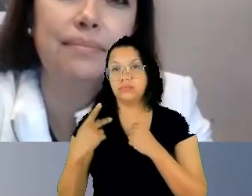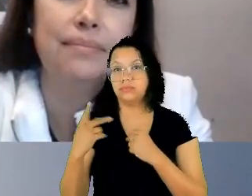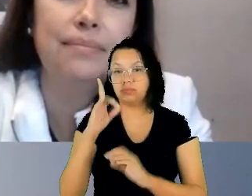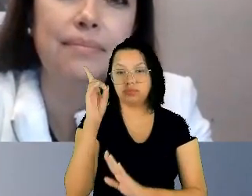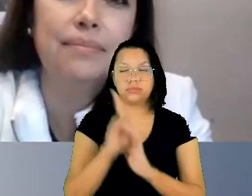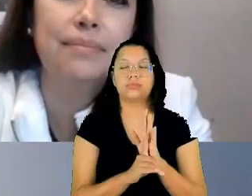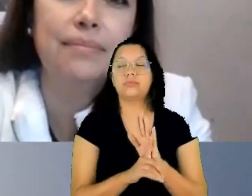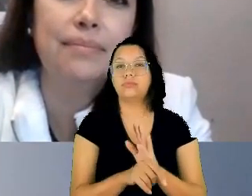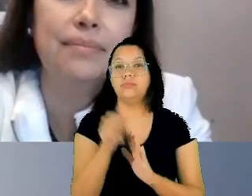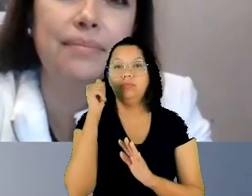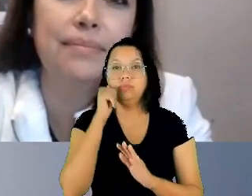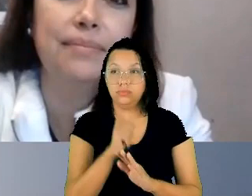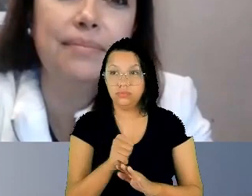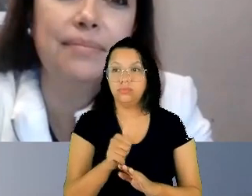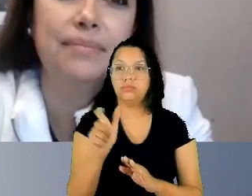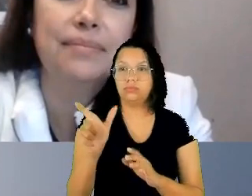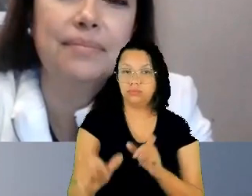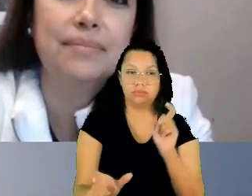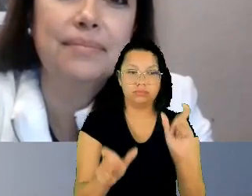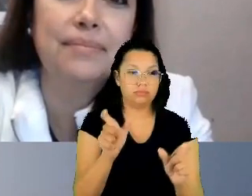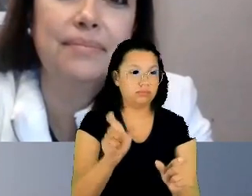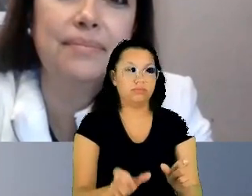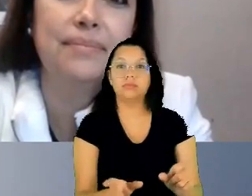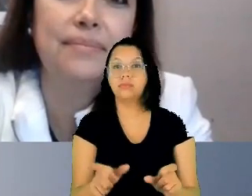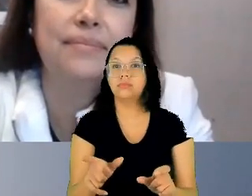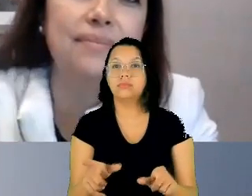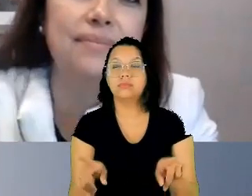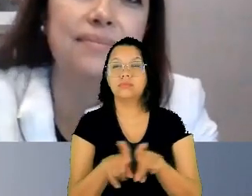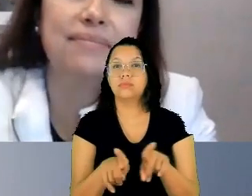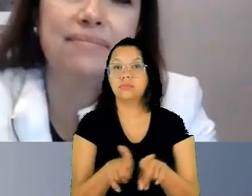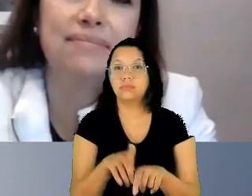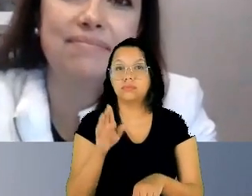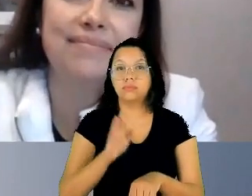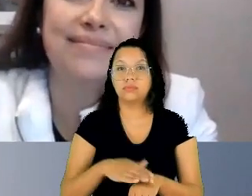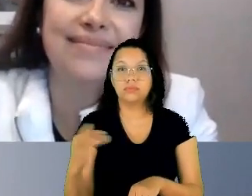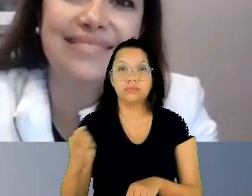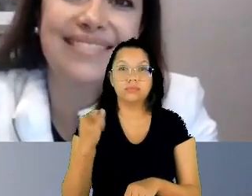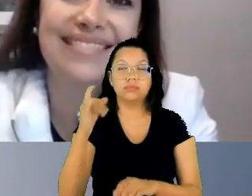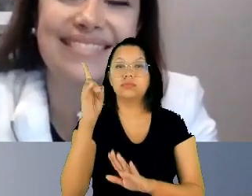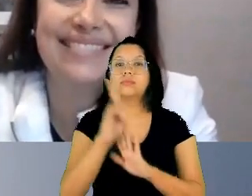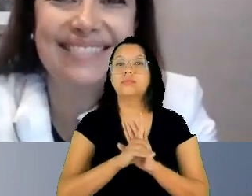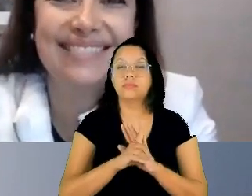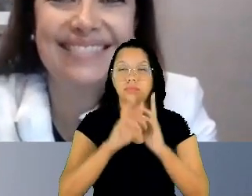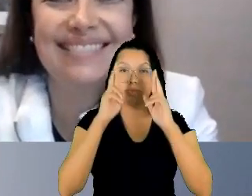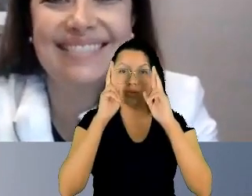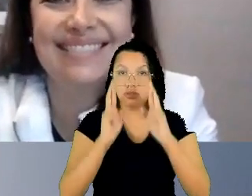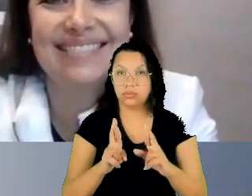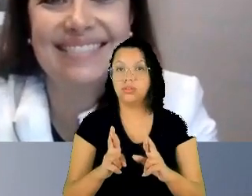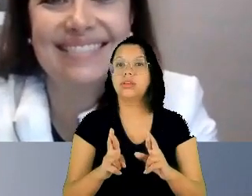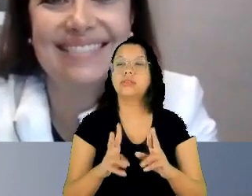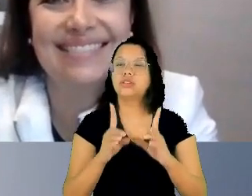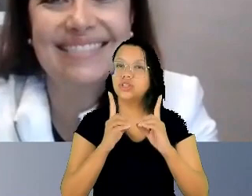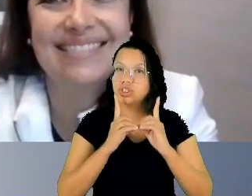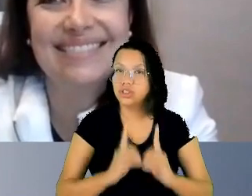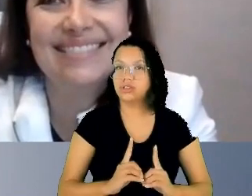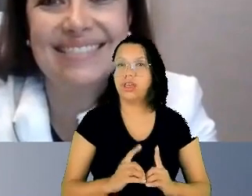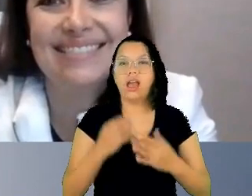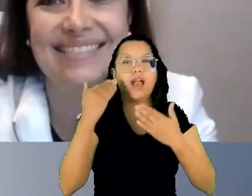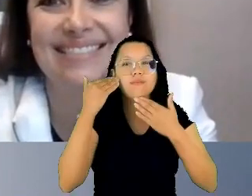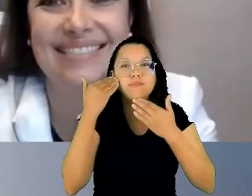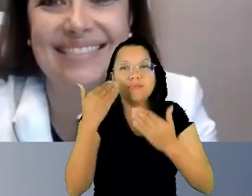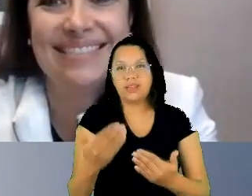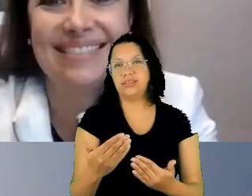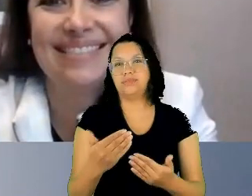seu mais essencial direito ao respeito e à dignidade. Muito obrigada. Doutora